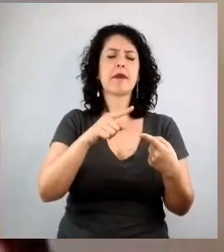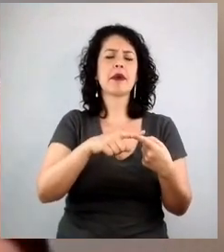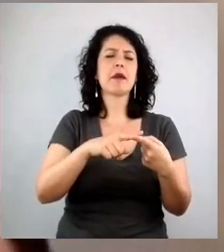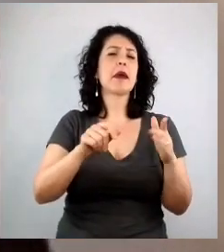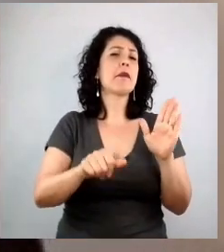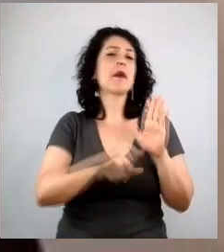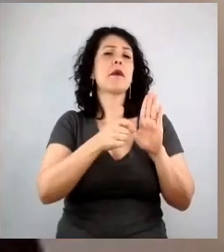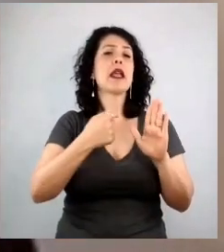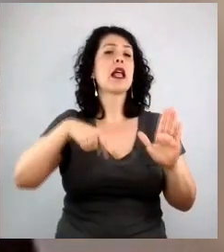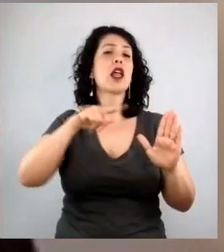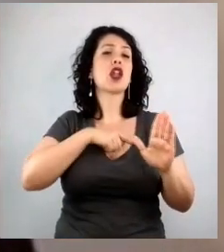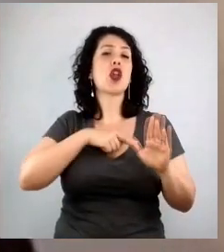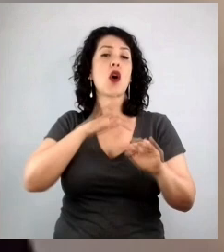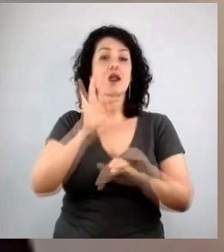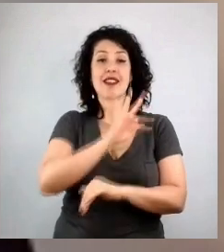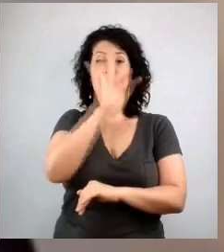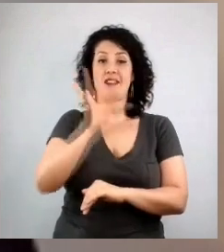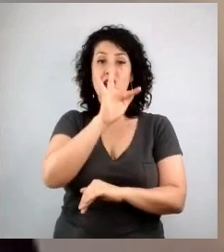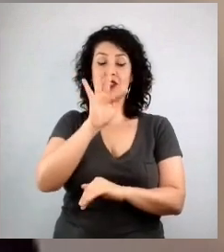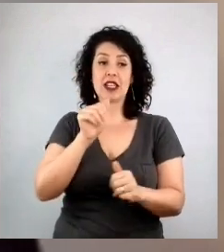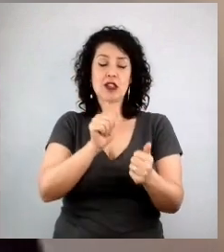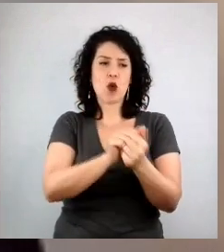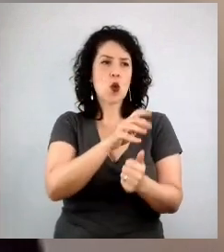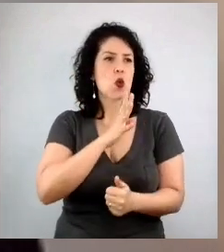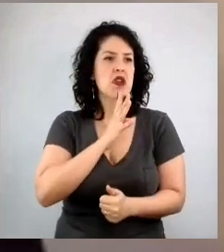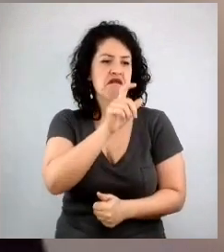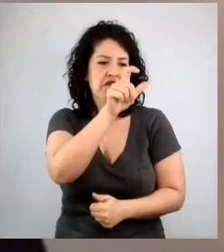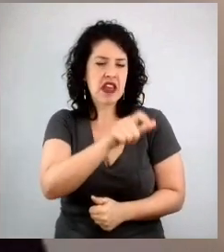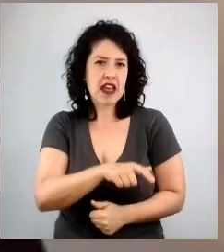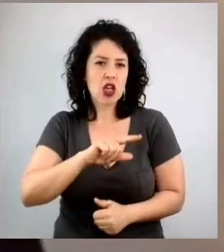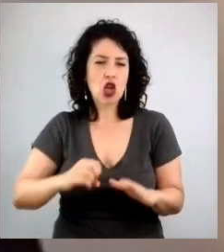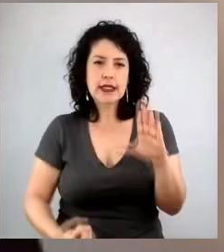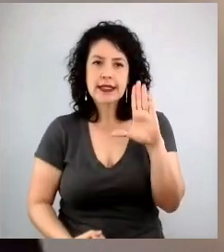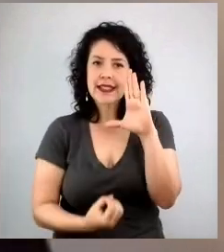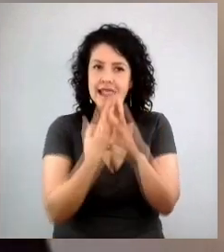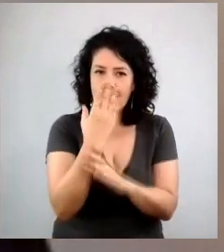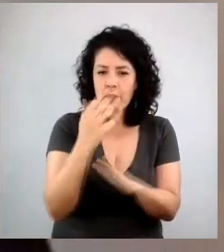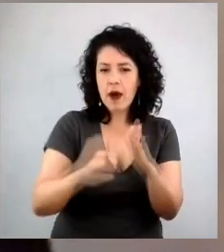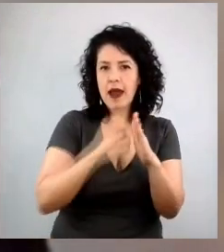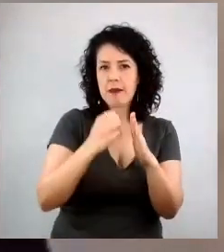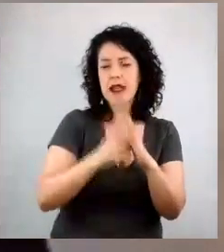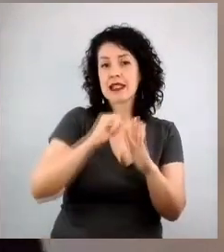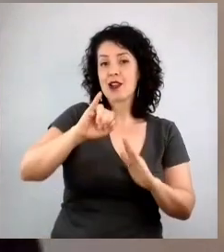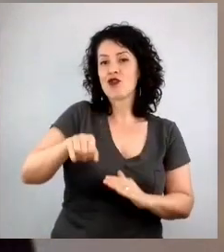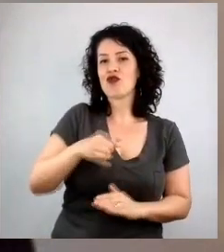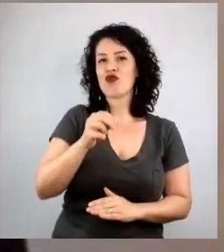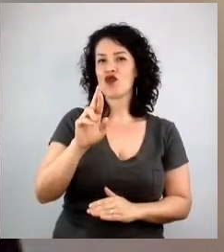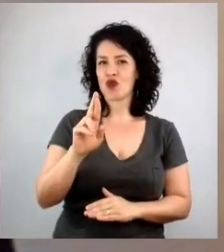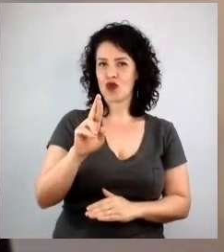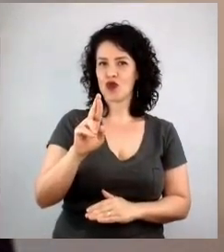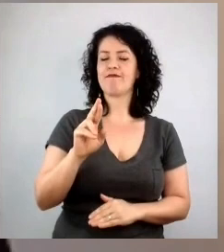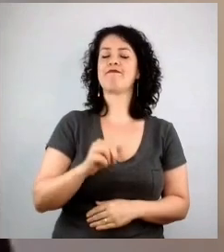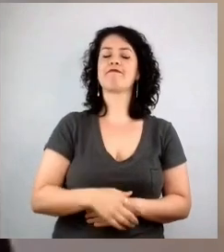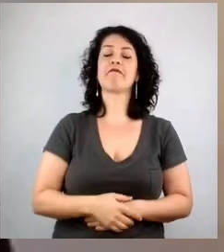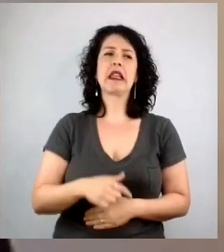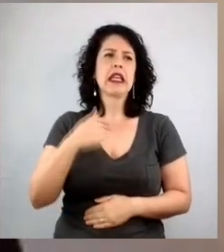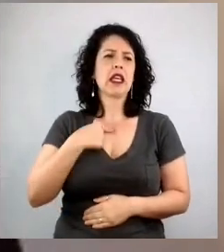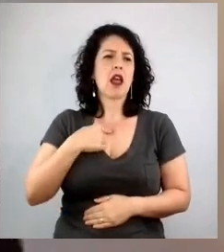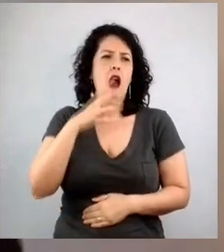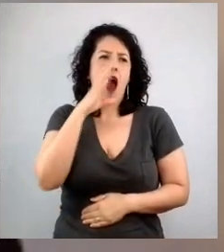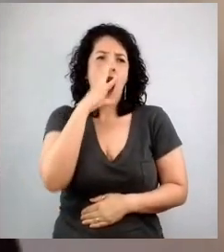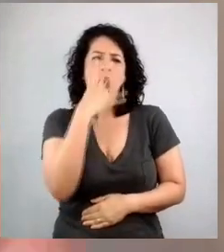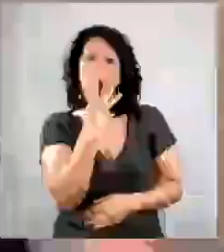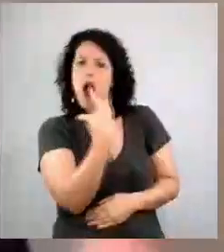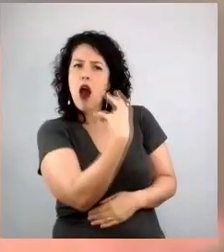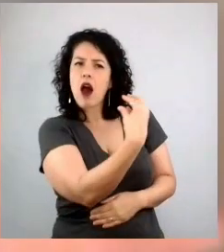que criou a empresa Júlio na SPM. E aí, de cara, eu me apaixonei pelo jeito apaixonado, com que